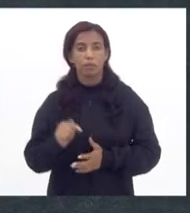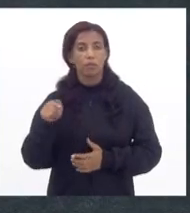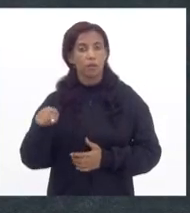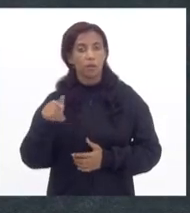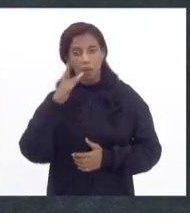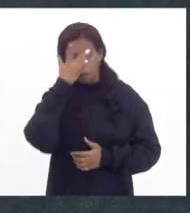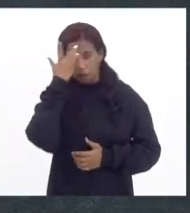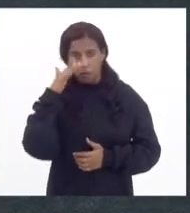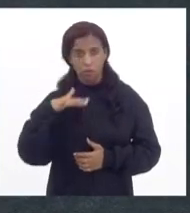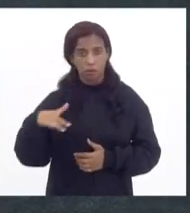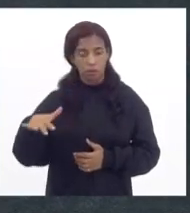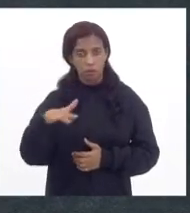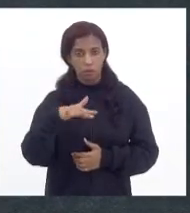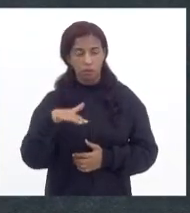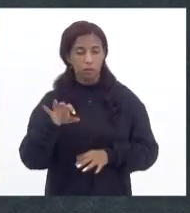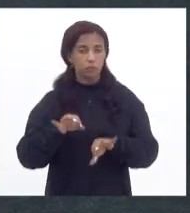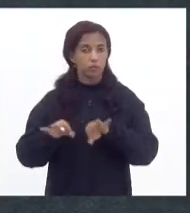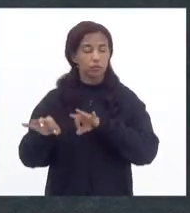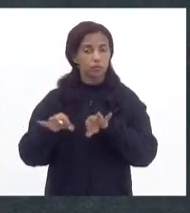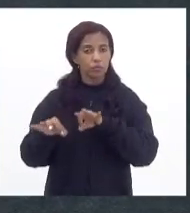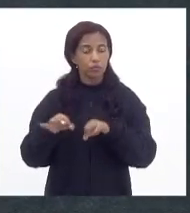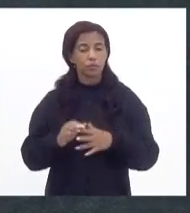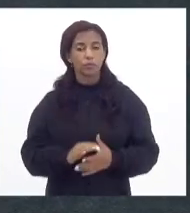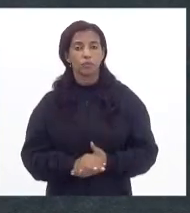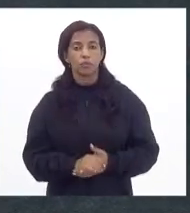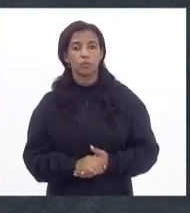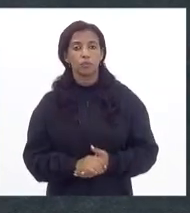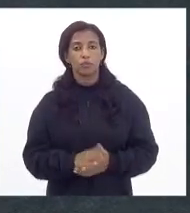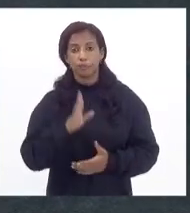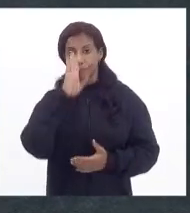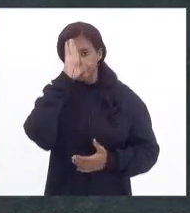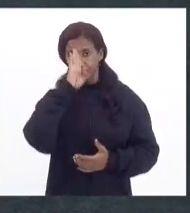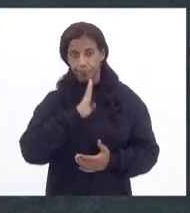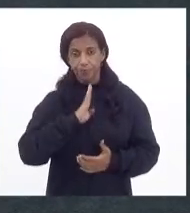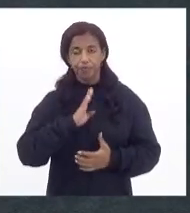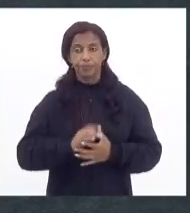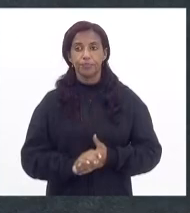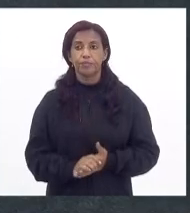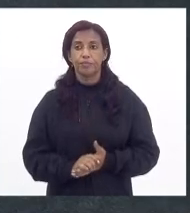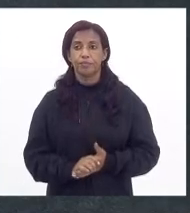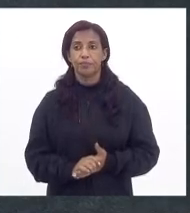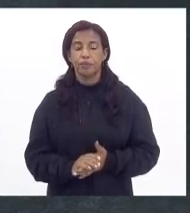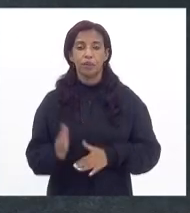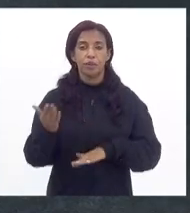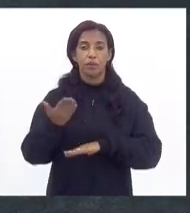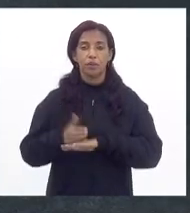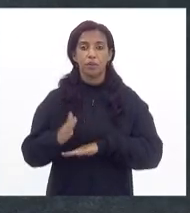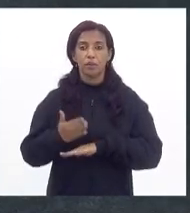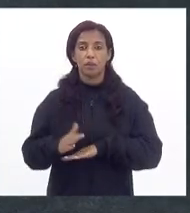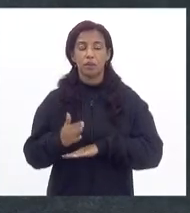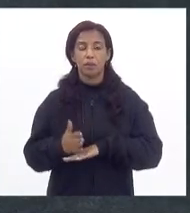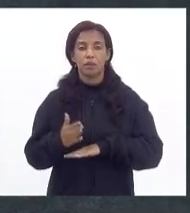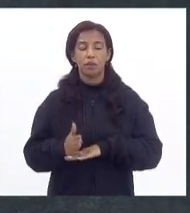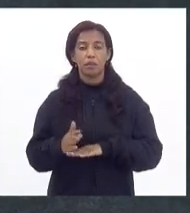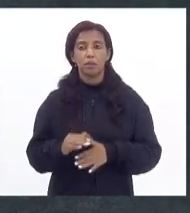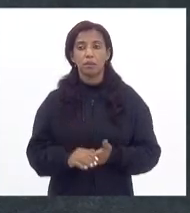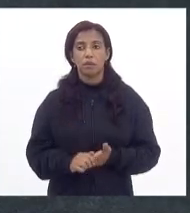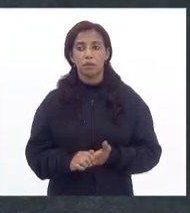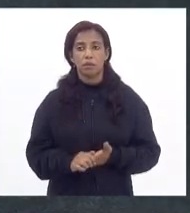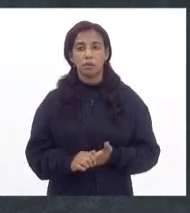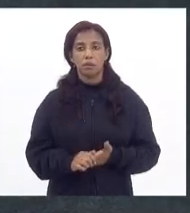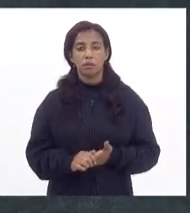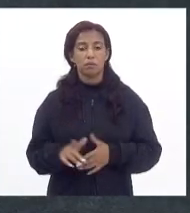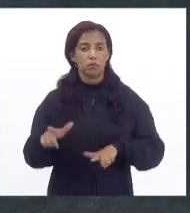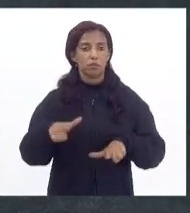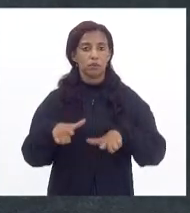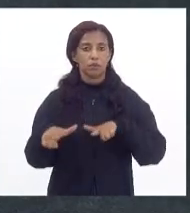pessoas, de forma gratuita, para o exercício mais adequado de suas